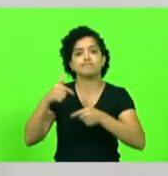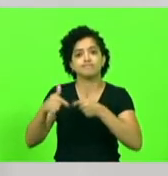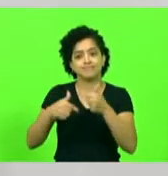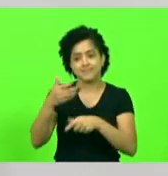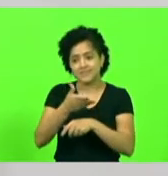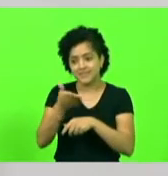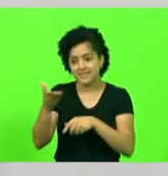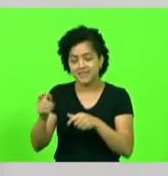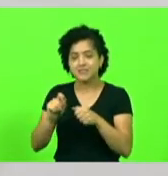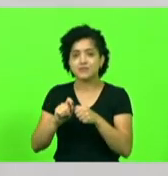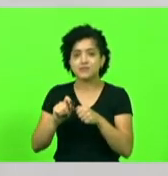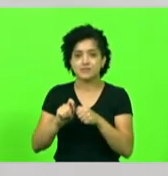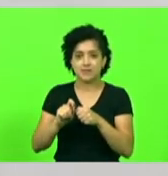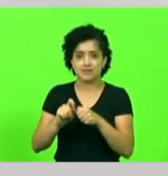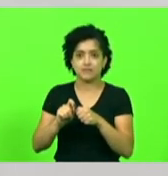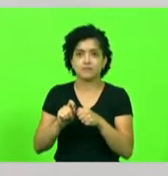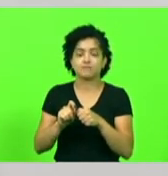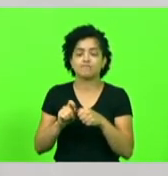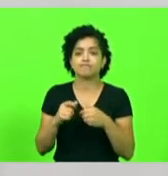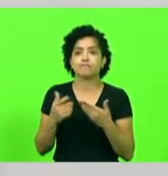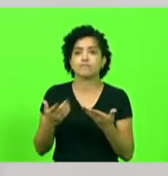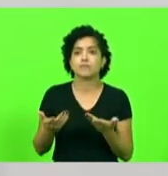profissionais da saúde fazem.